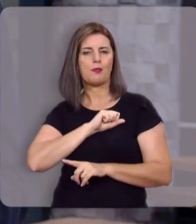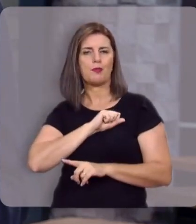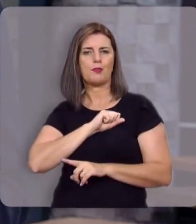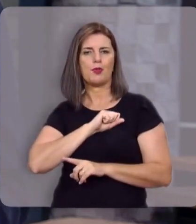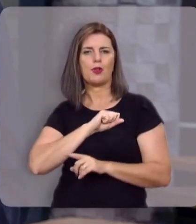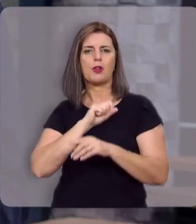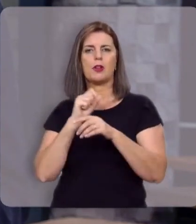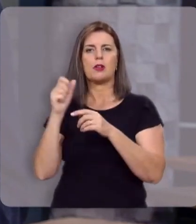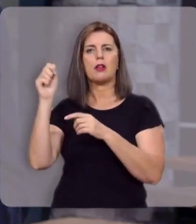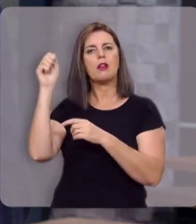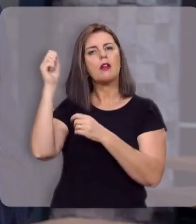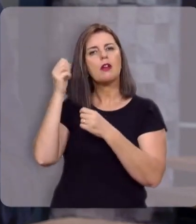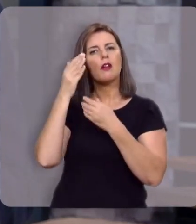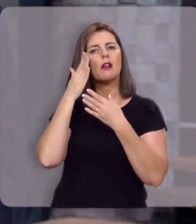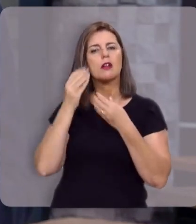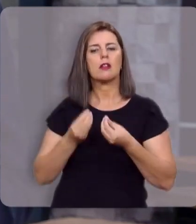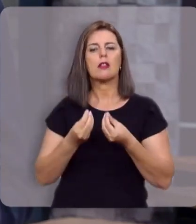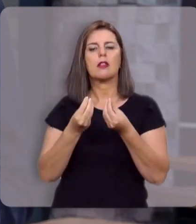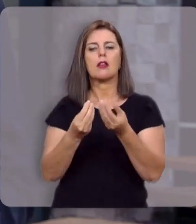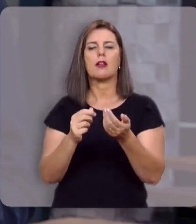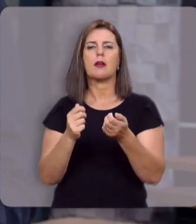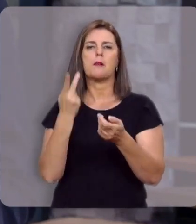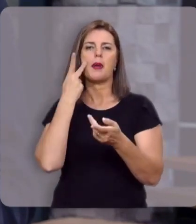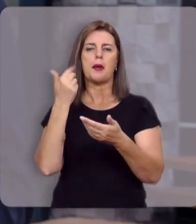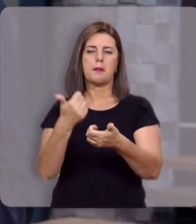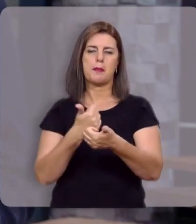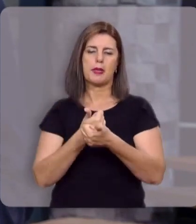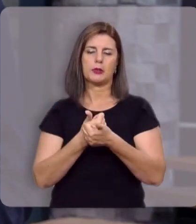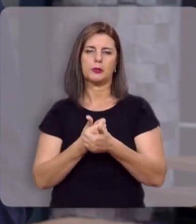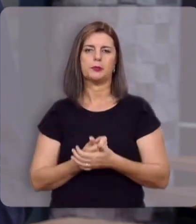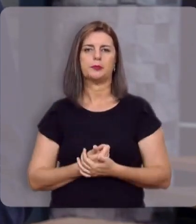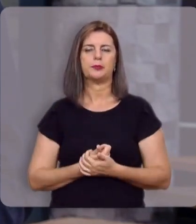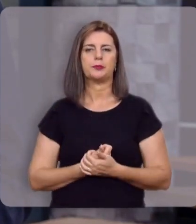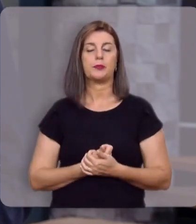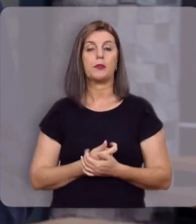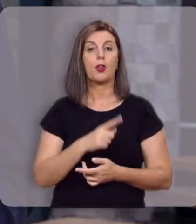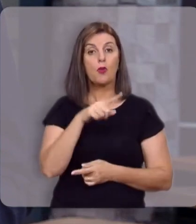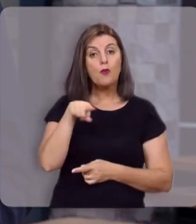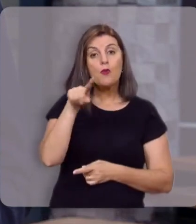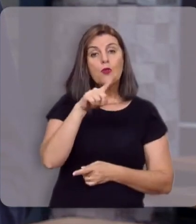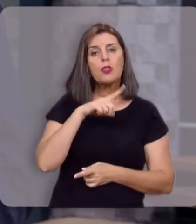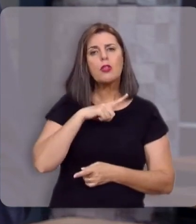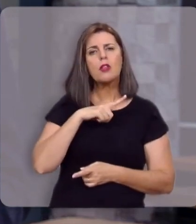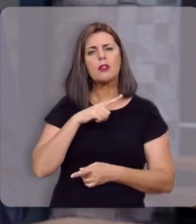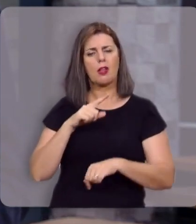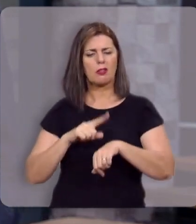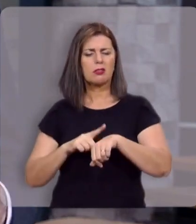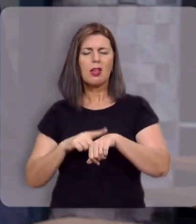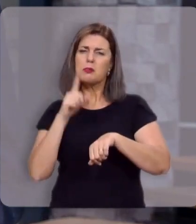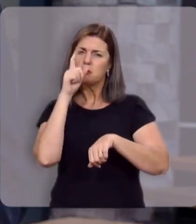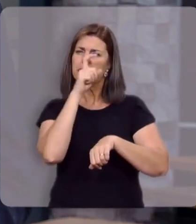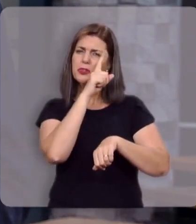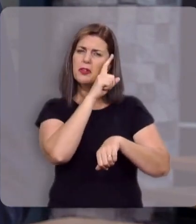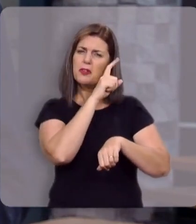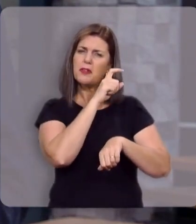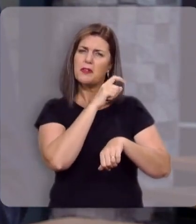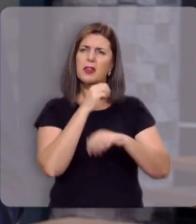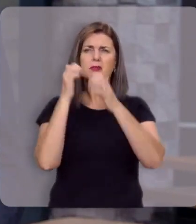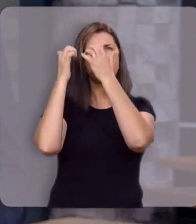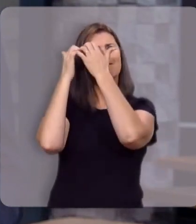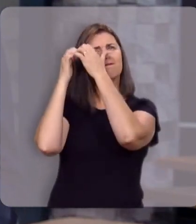amoroso que graciosamente nos traz para ele. Se você tem passado por momentos